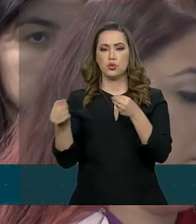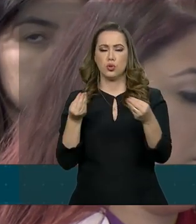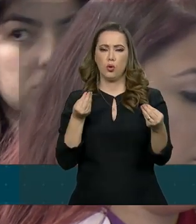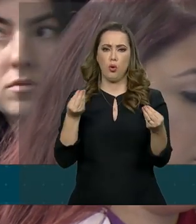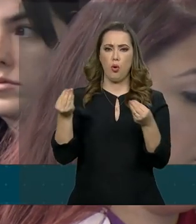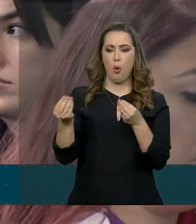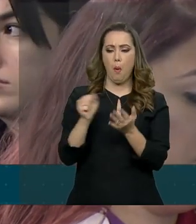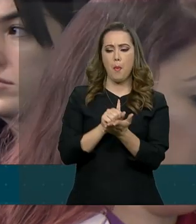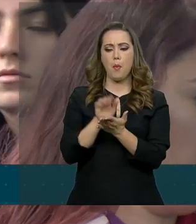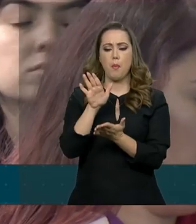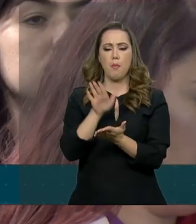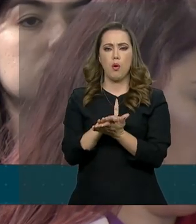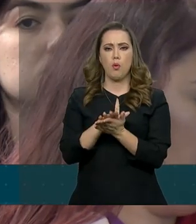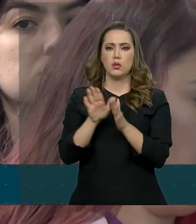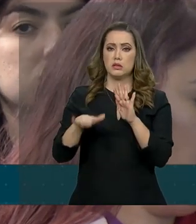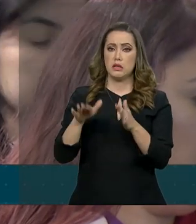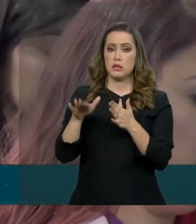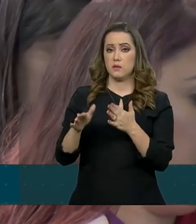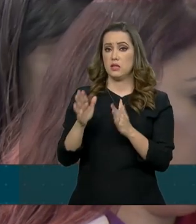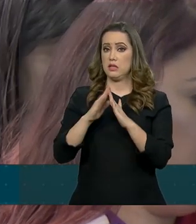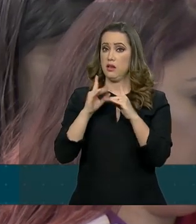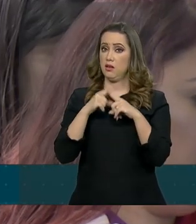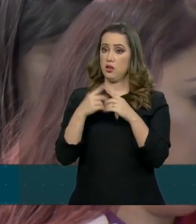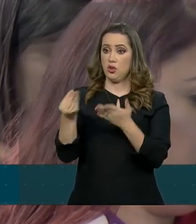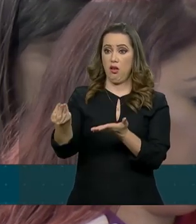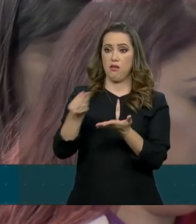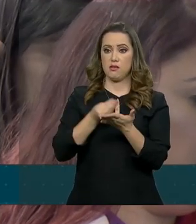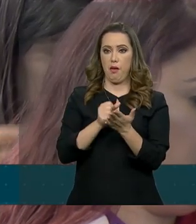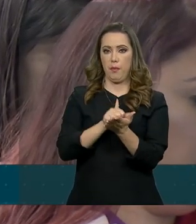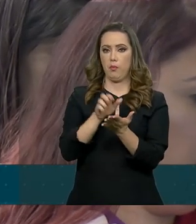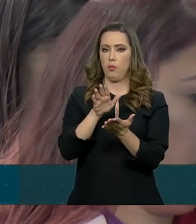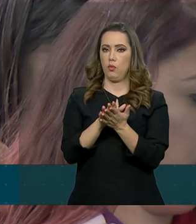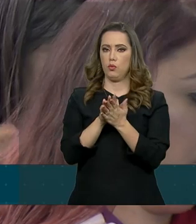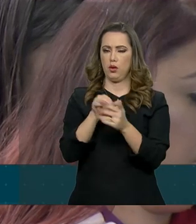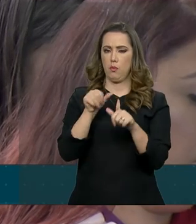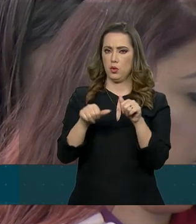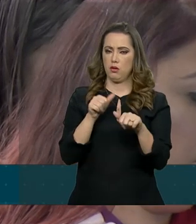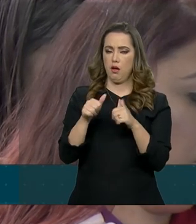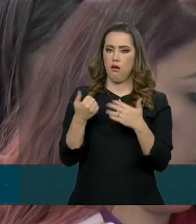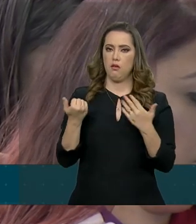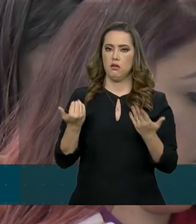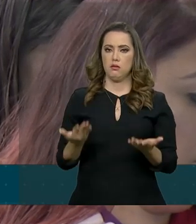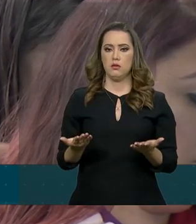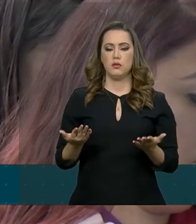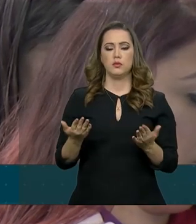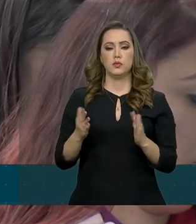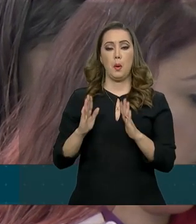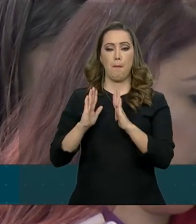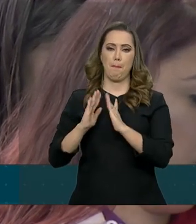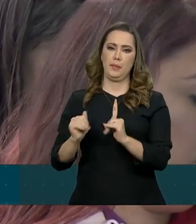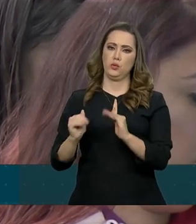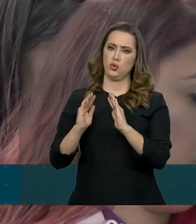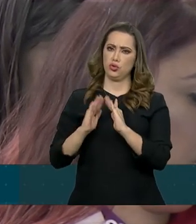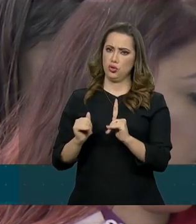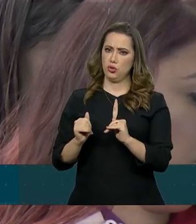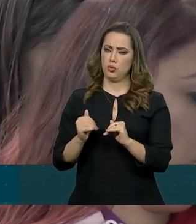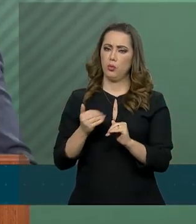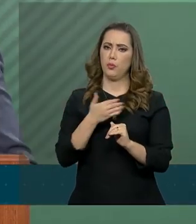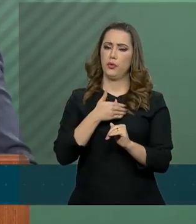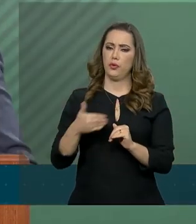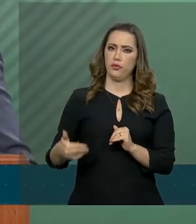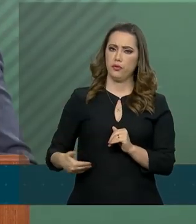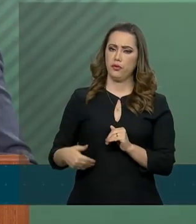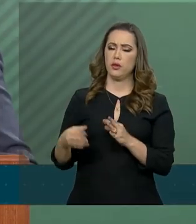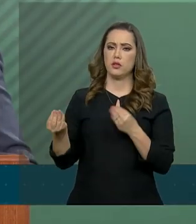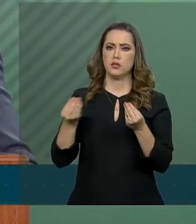em multas que as igrejas recebem, fizeram esse pleito para que, inclusive, fosse colocado